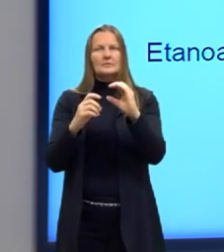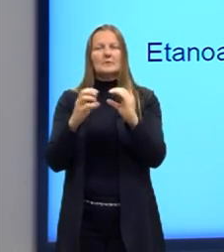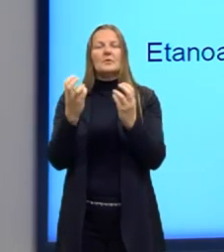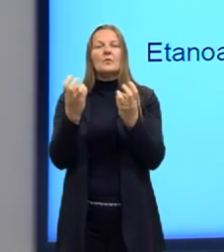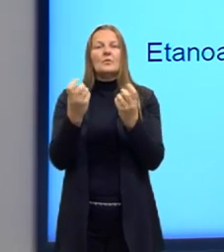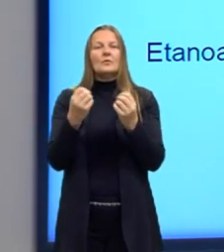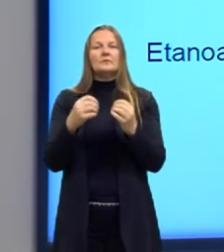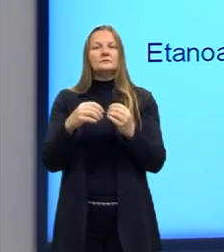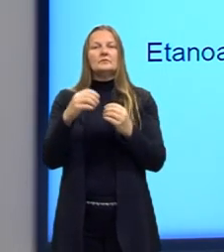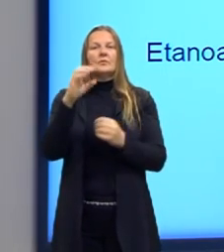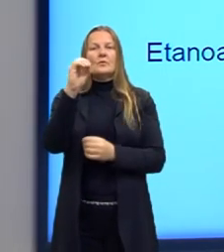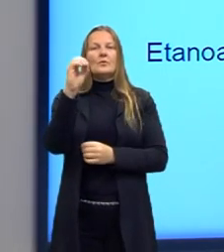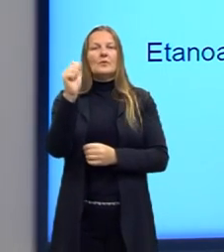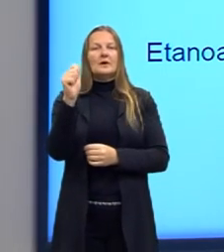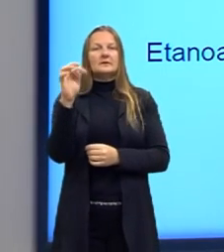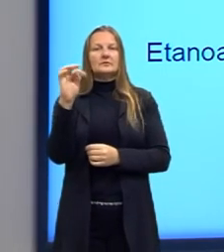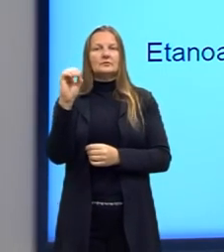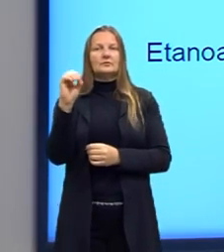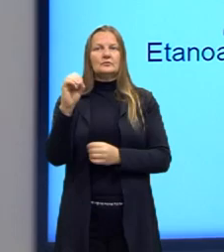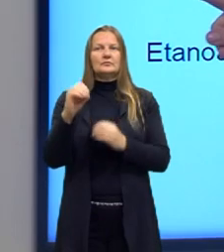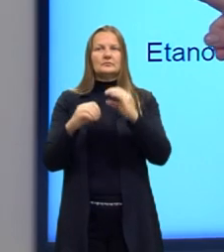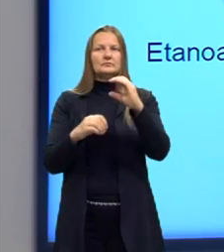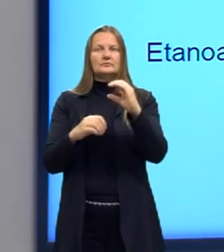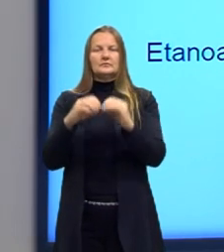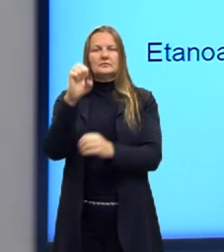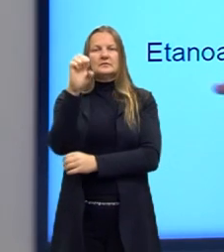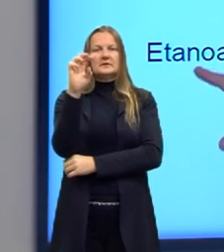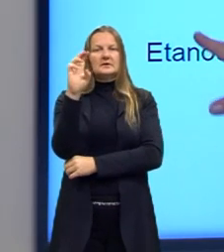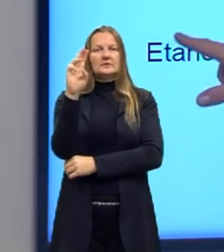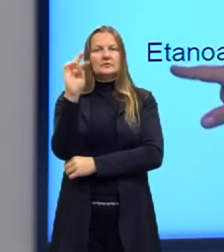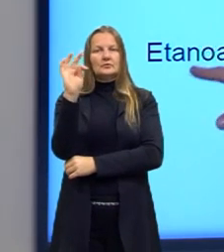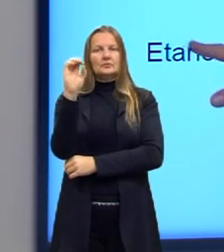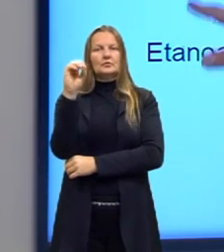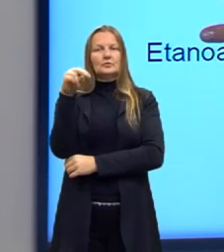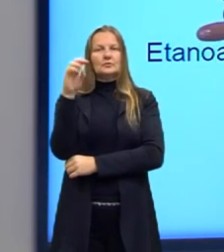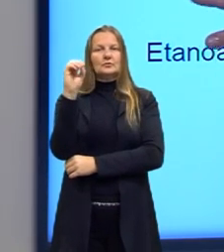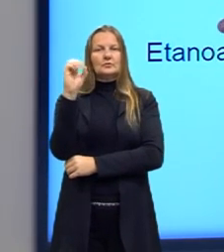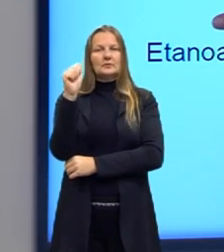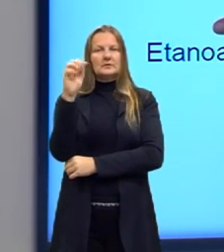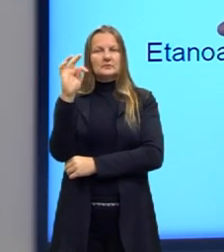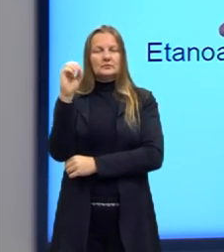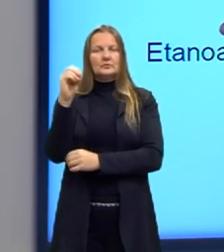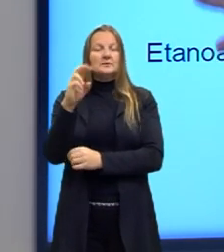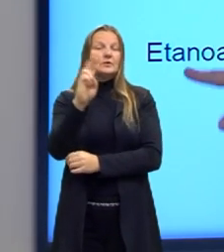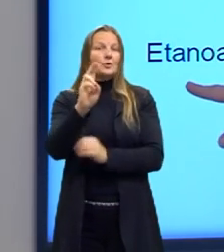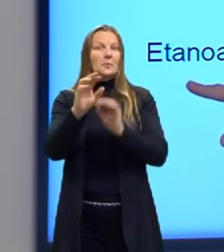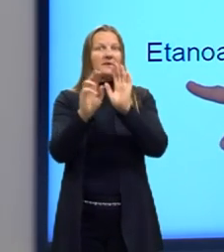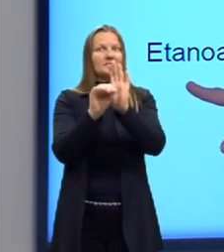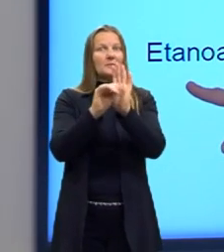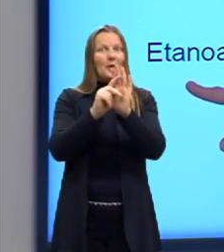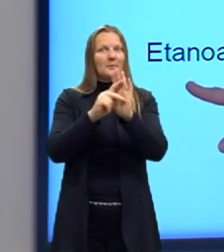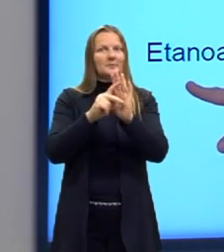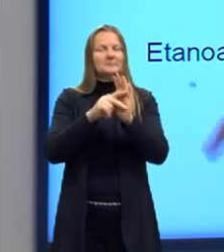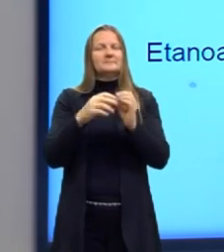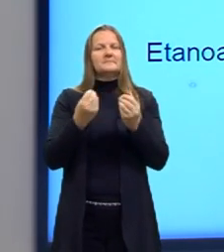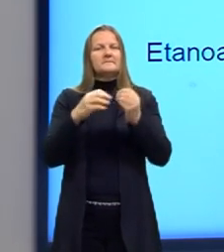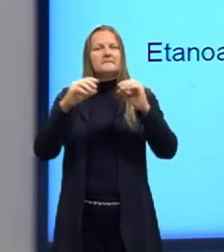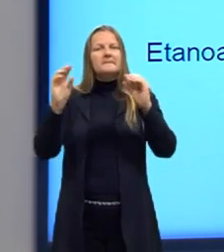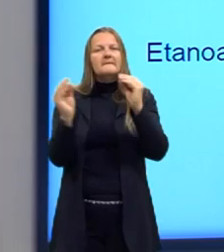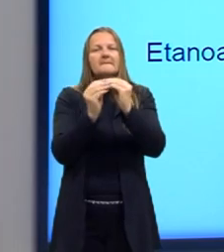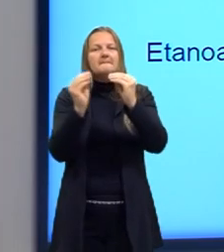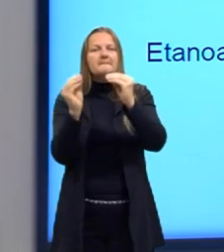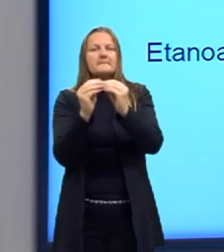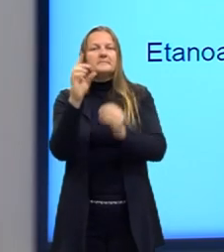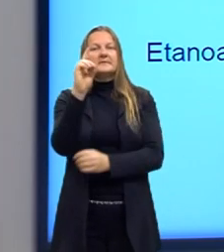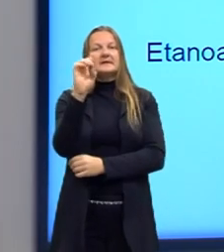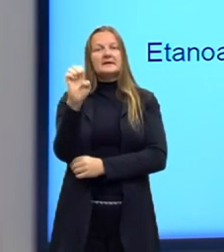adicionar o oato, então vai ser um etanoato, o an aqui da ligação simples, esse etanoato, D,